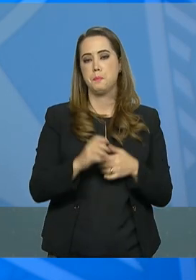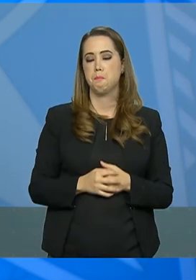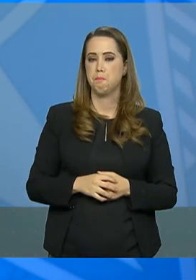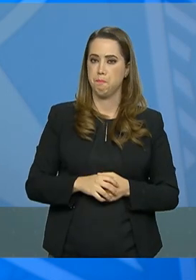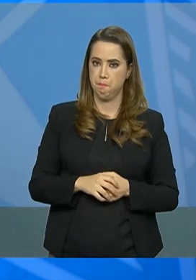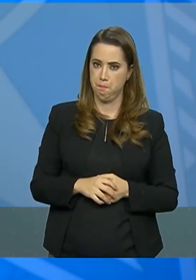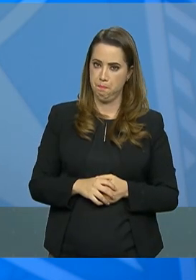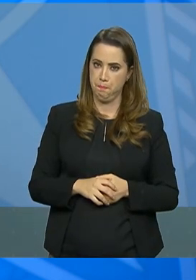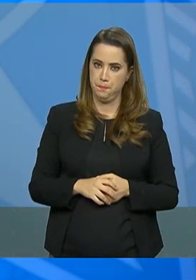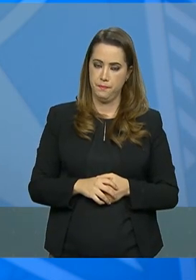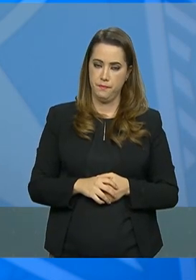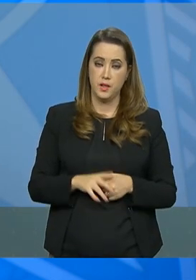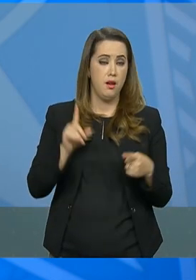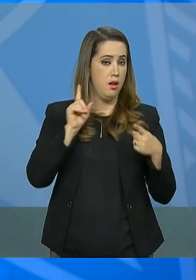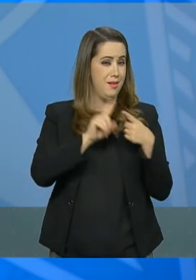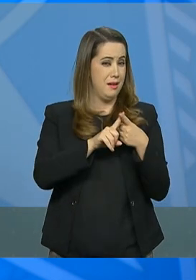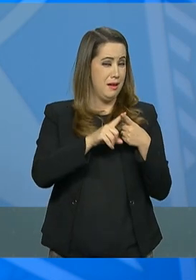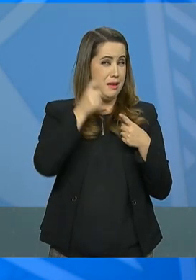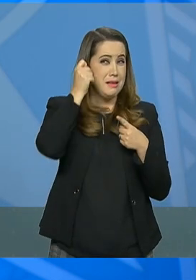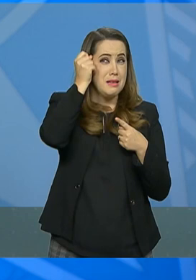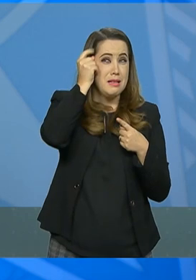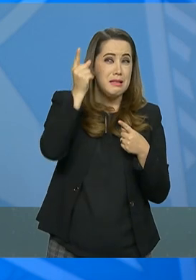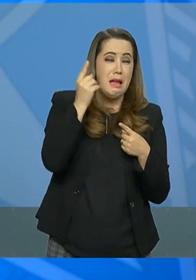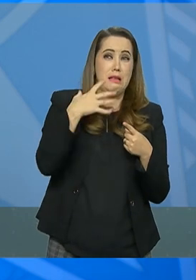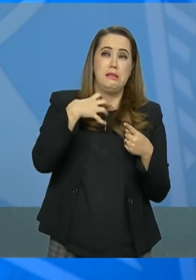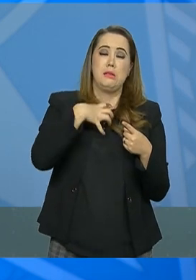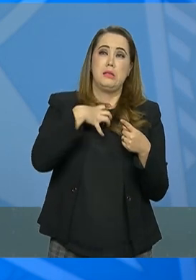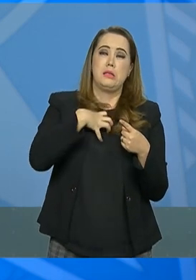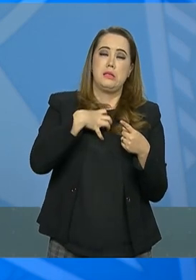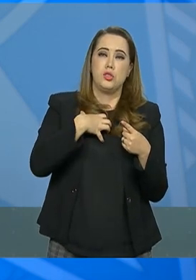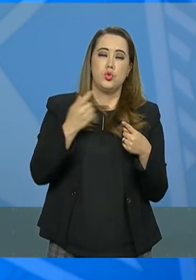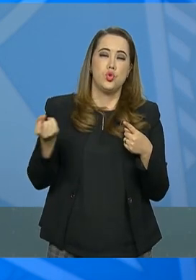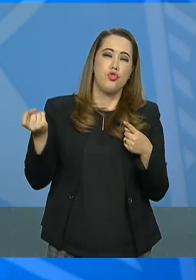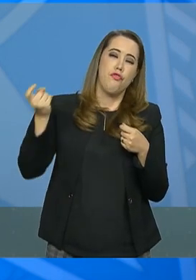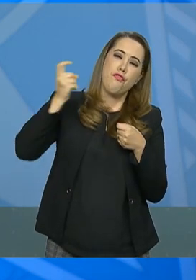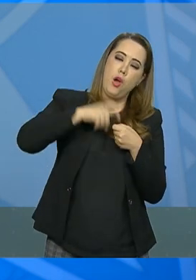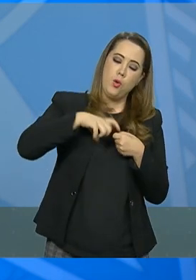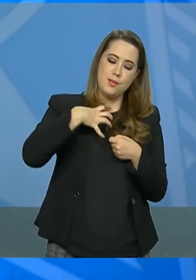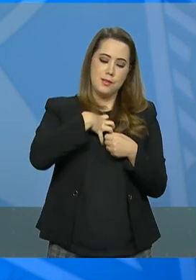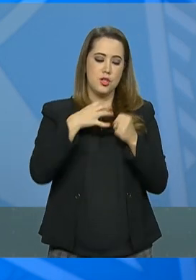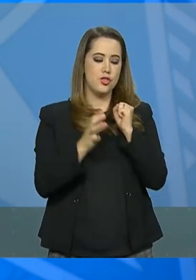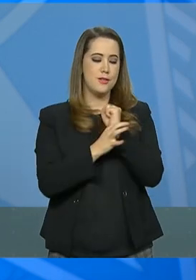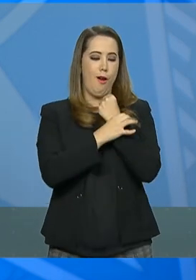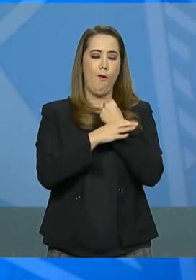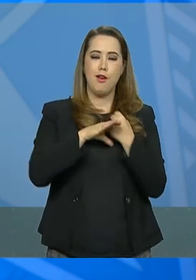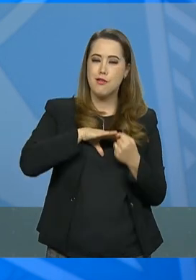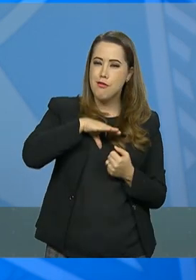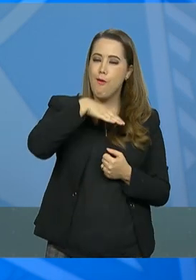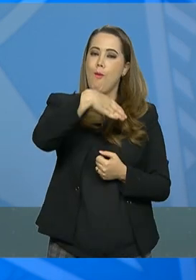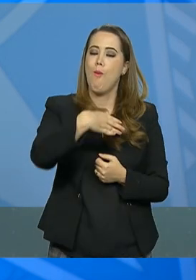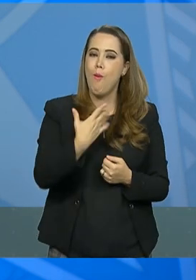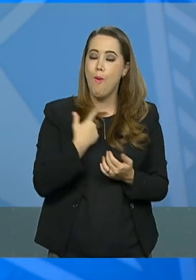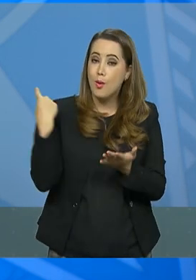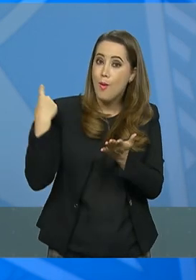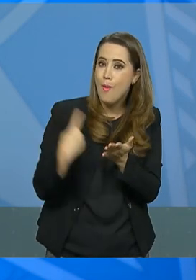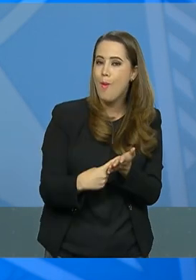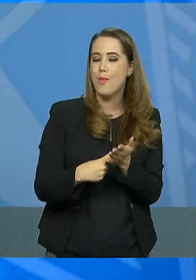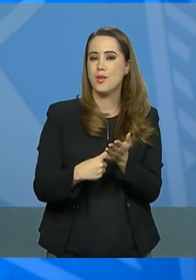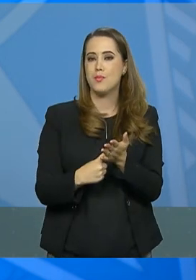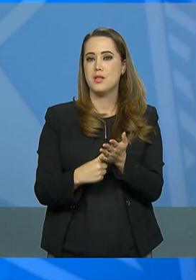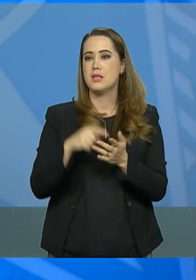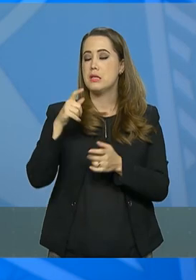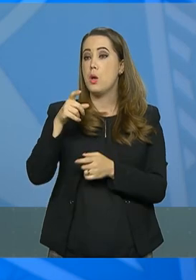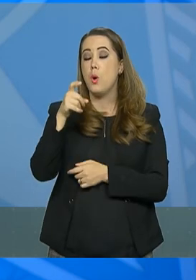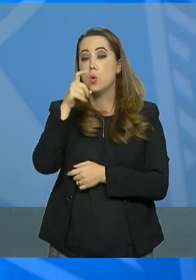ideia do programa é resgatar o sentimento de segurança, orgulho e comprometimento